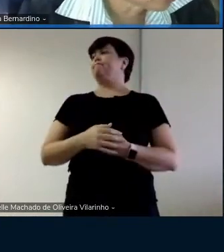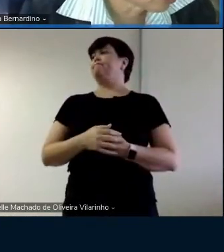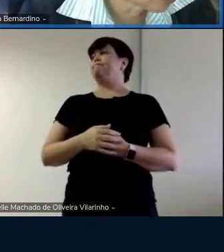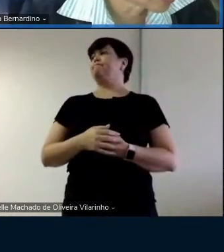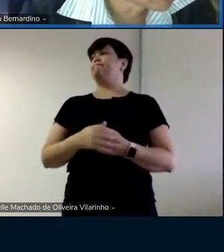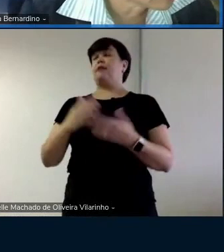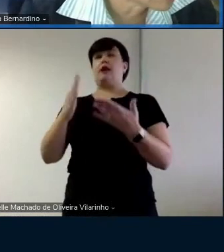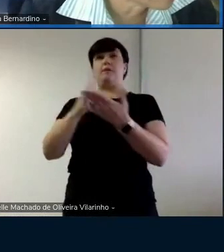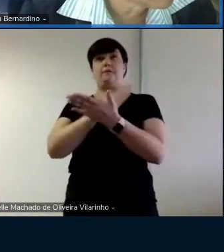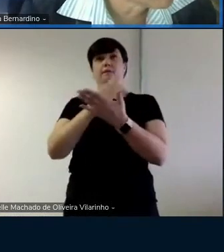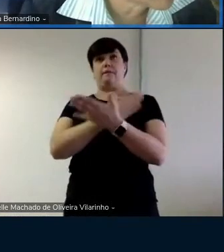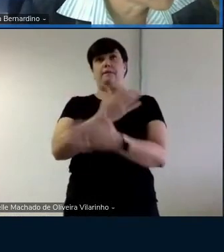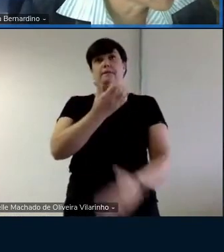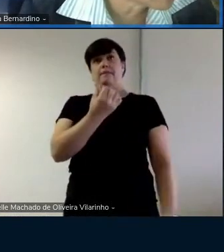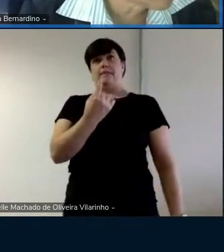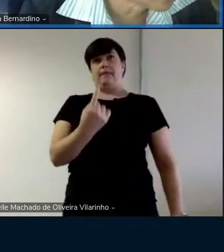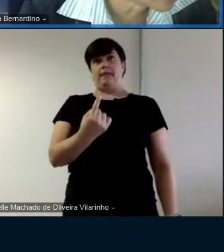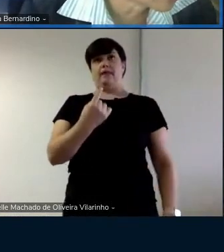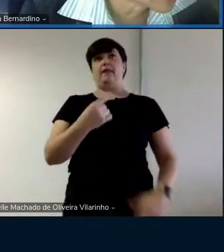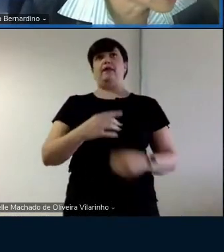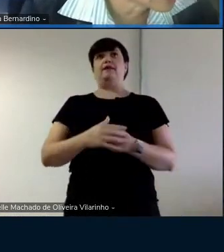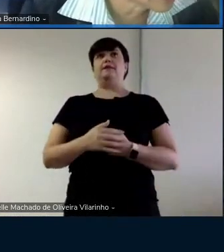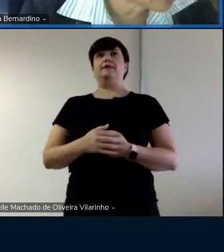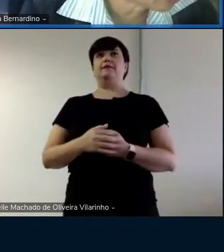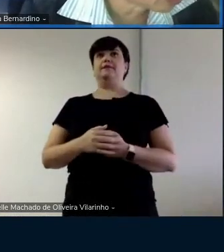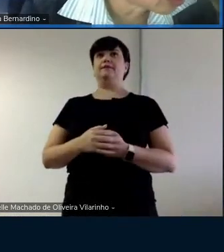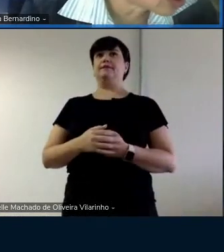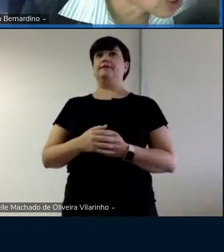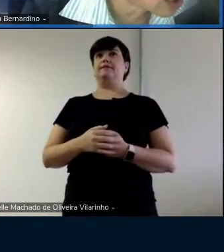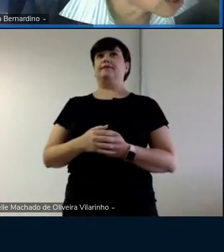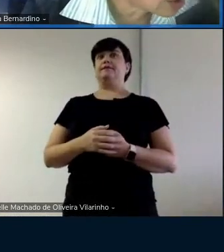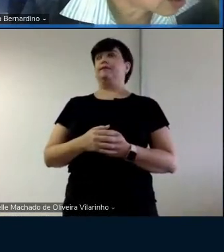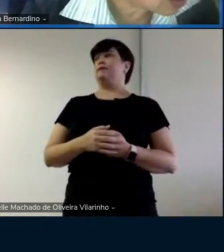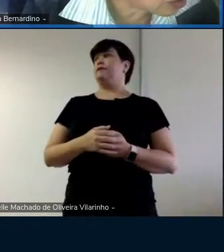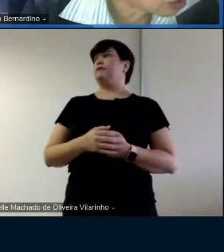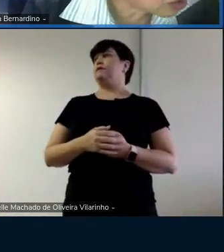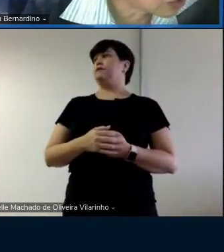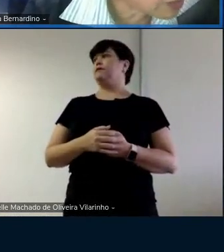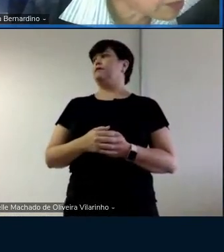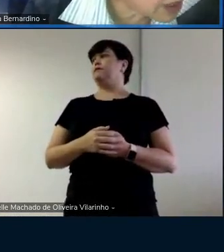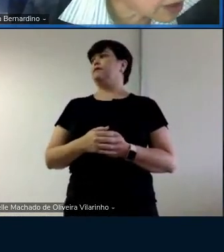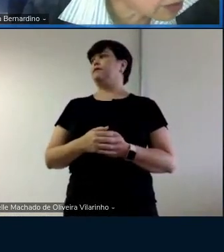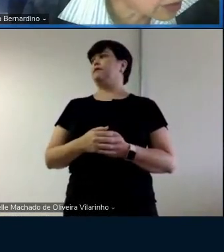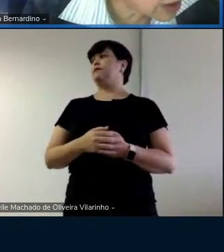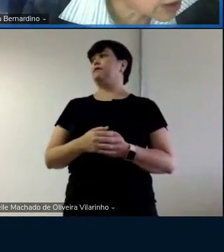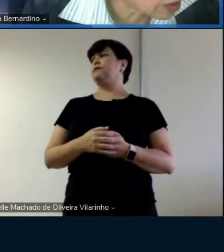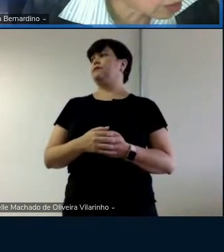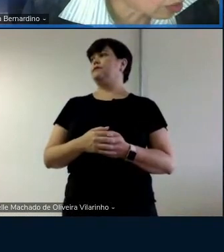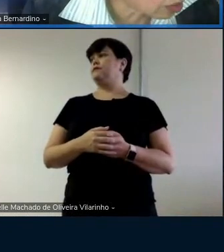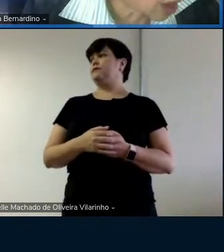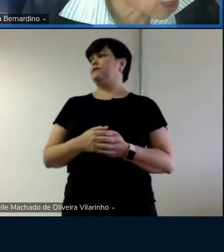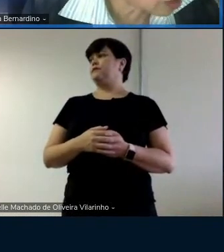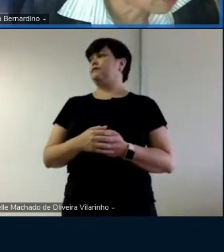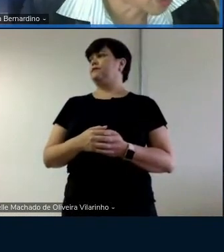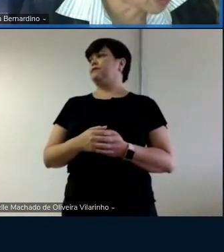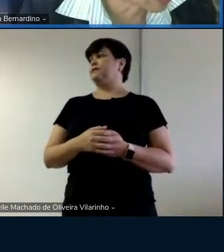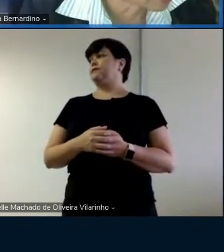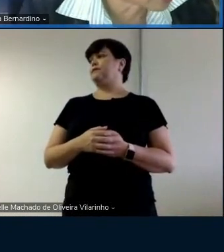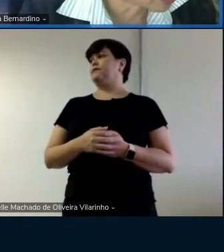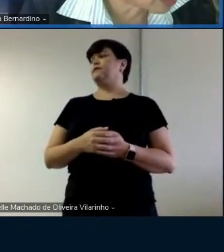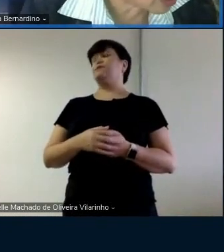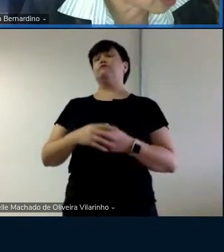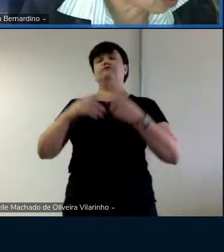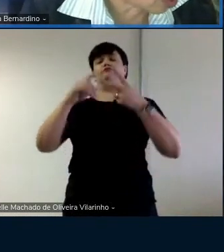61 nos pressupostos da metodologia no deixa eu ver primeiro, segundo, terceiro quarto